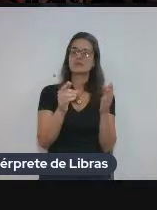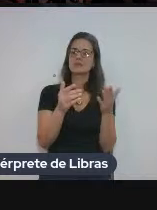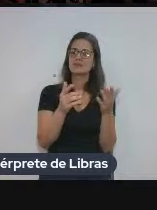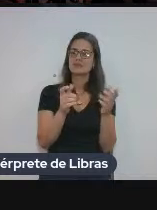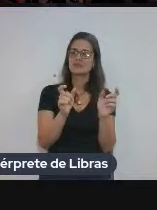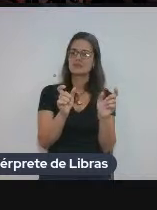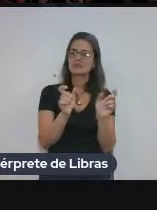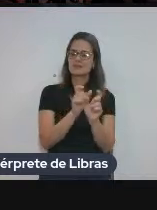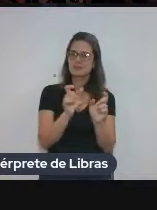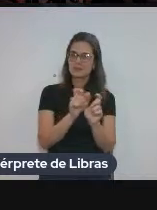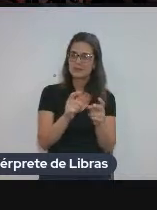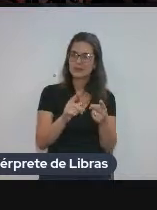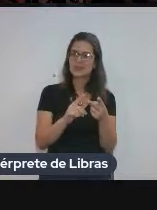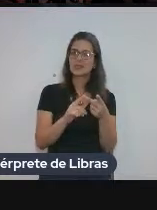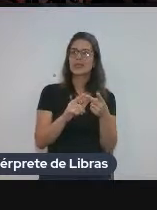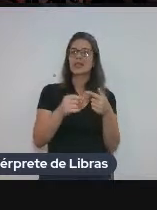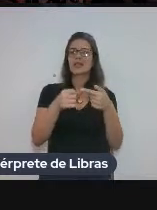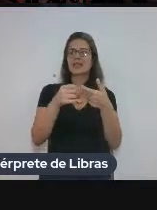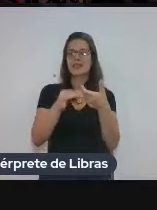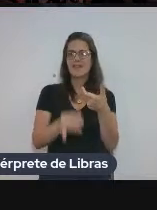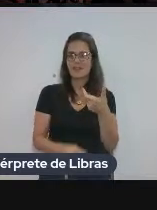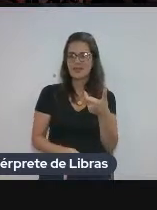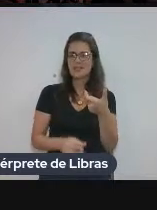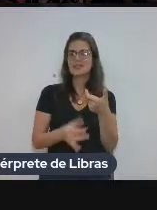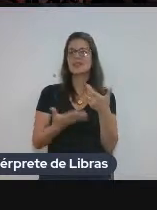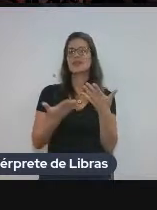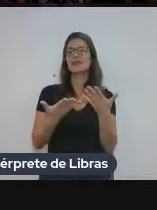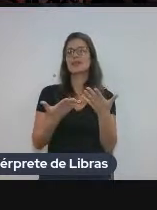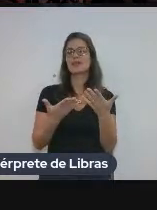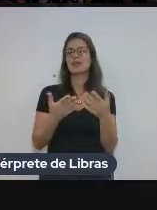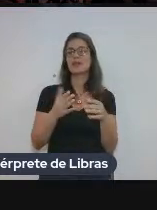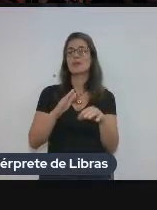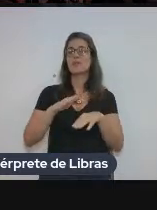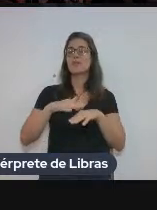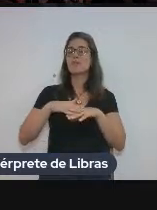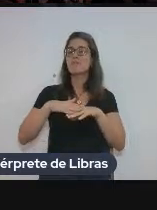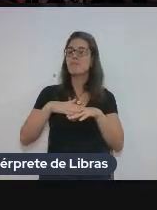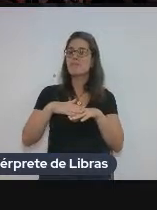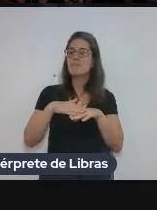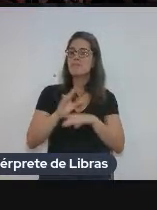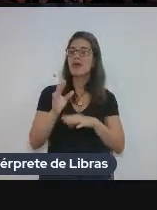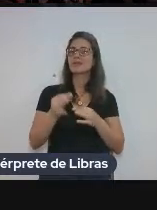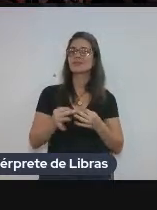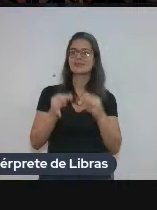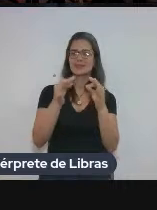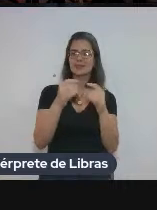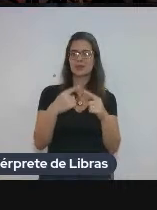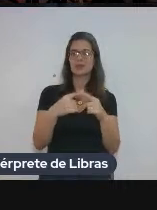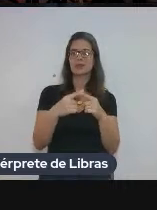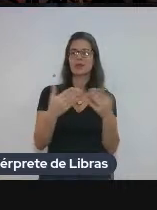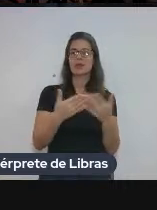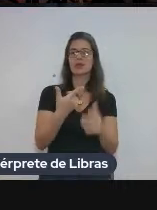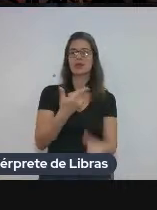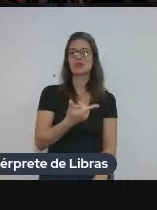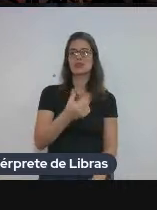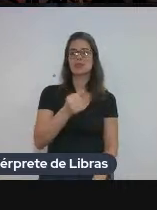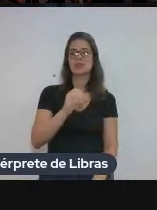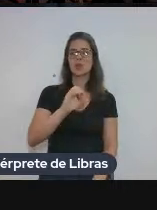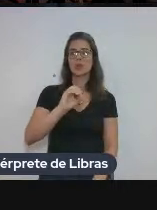gerar definições e fazer isso de uma forma mais automatizada. Porque, até agora, o nosso glossário tem 280